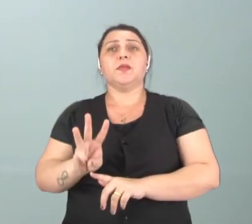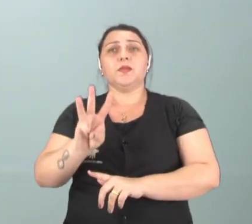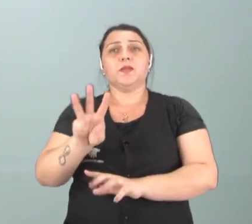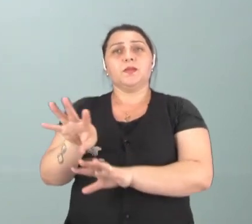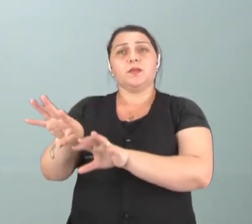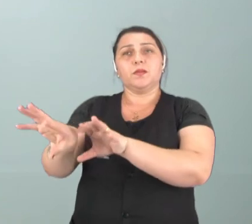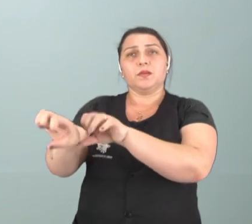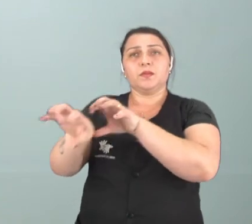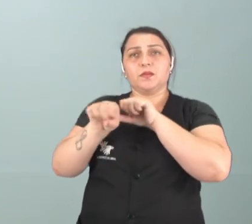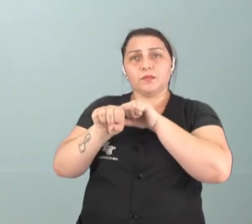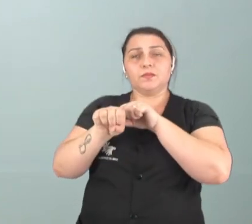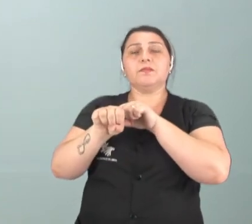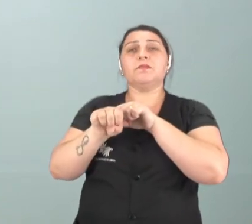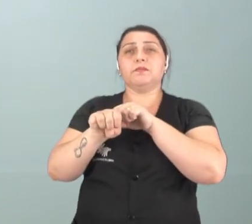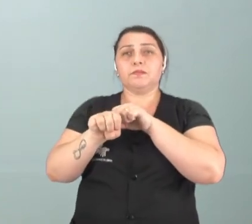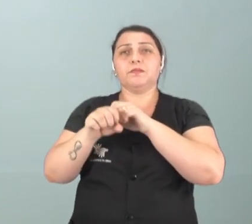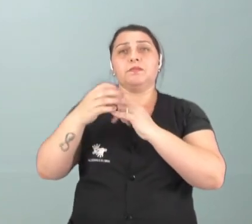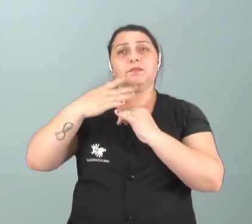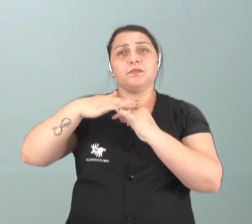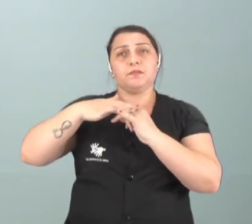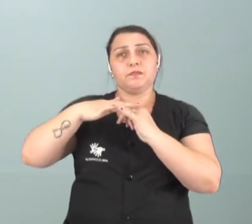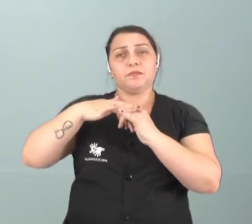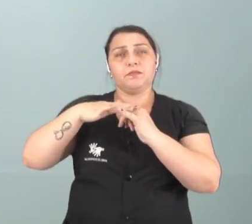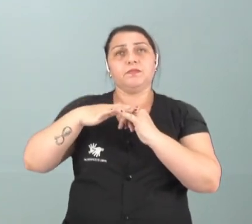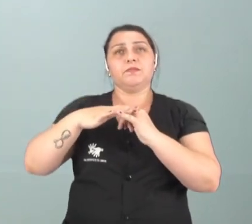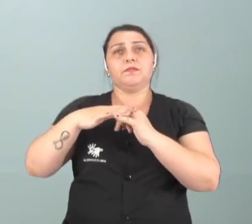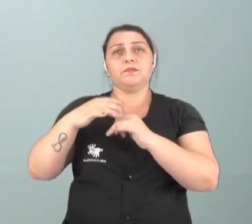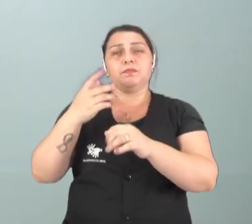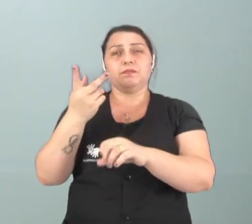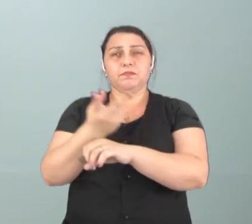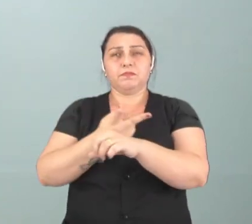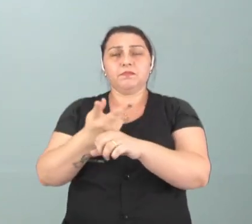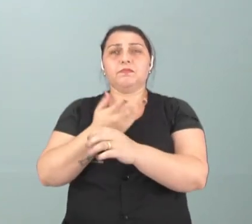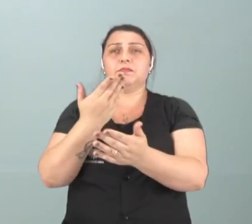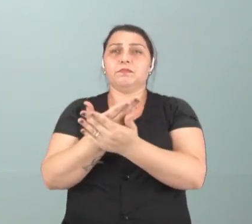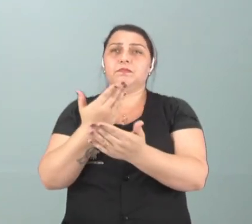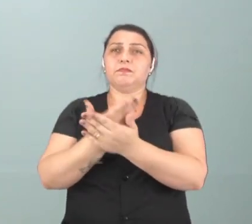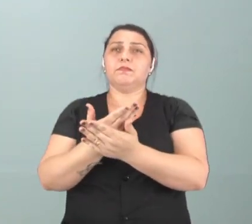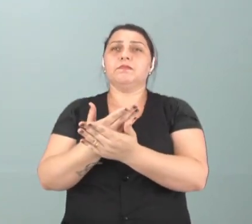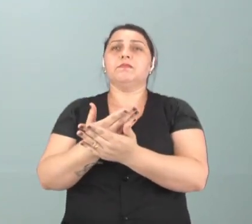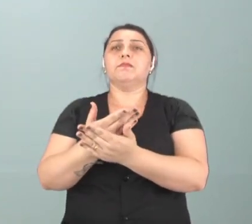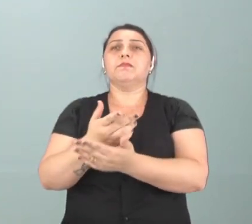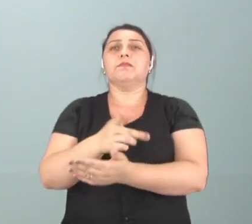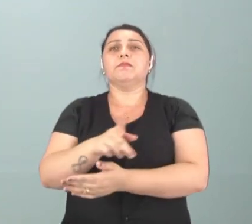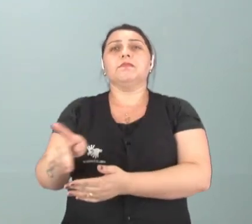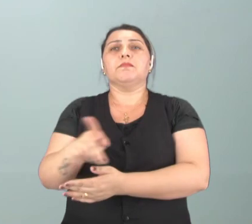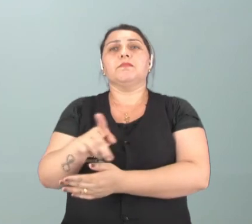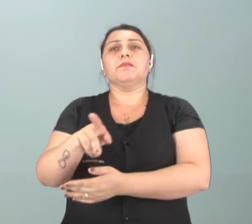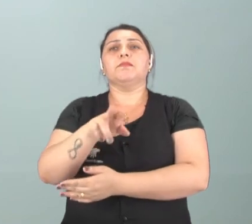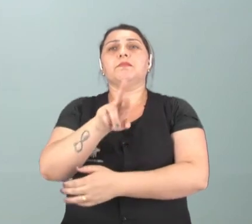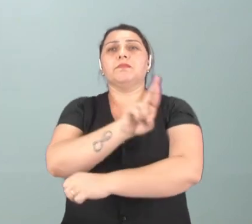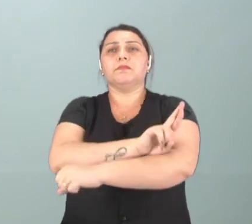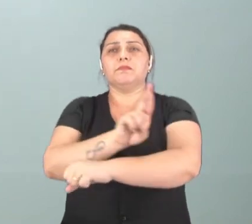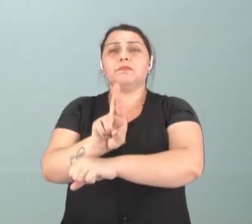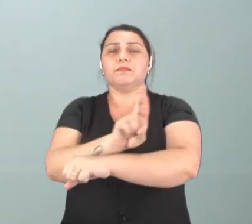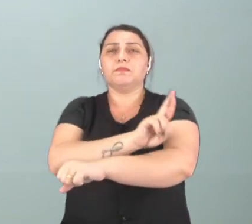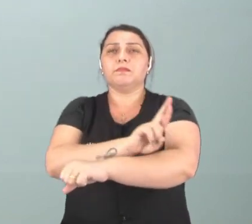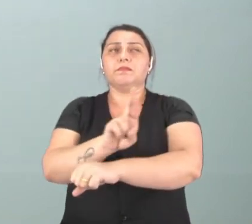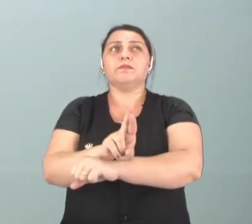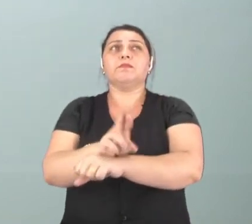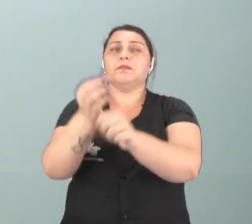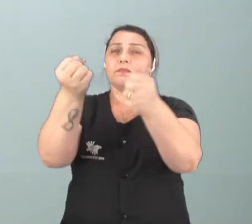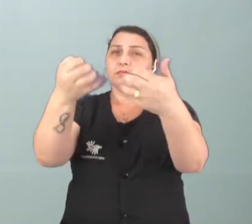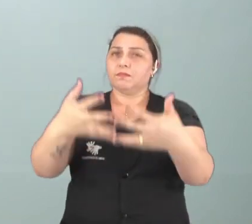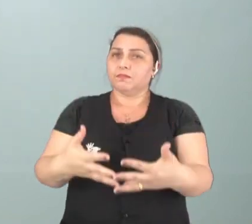EAD, certo? Lá no YouTube e procure as aulas do professor de religião que ele vai estar lá bem